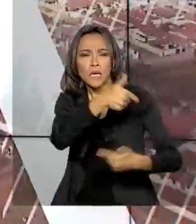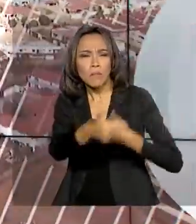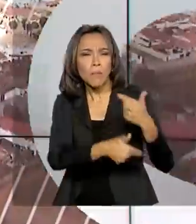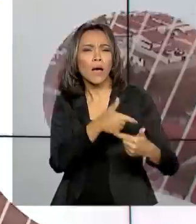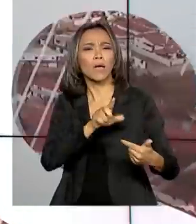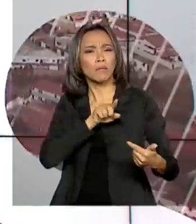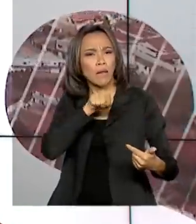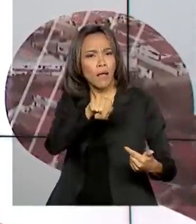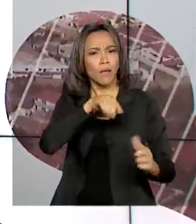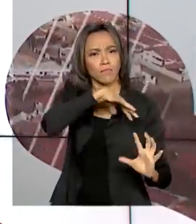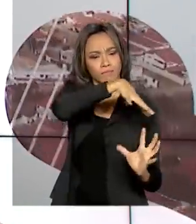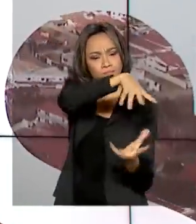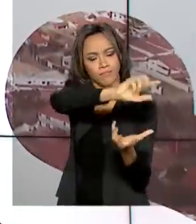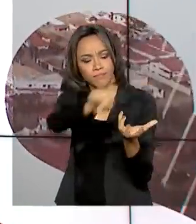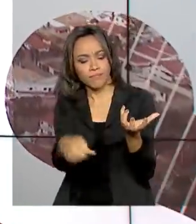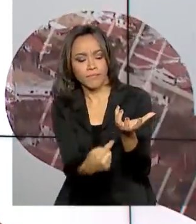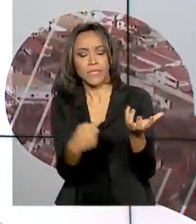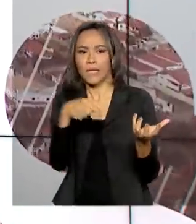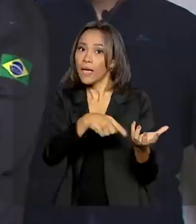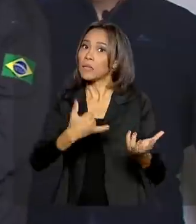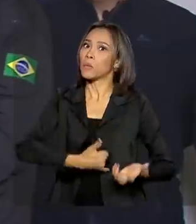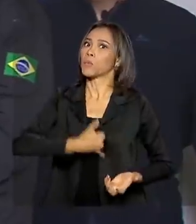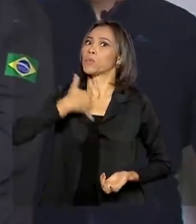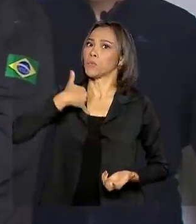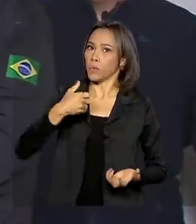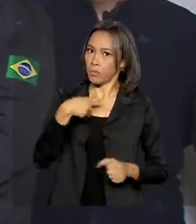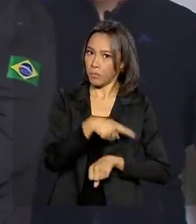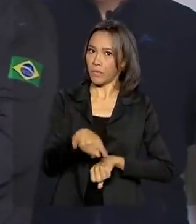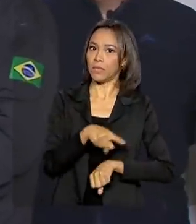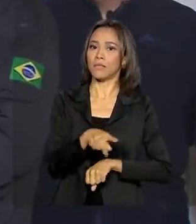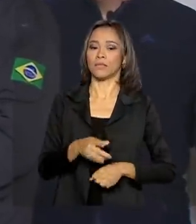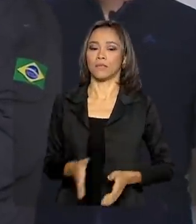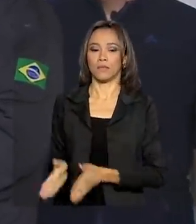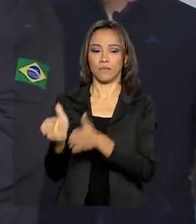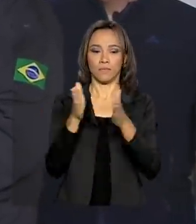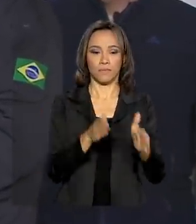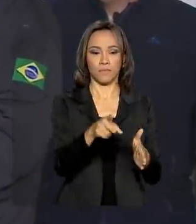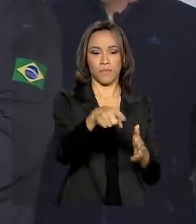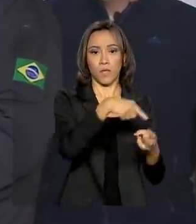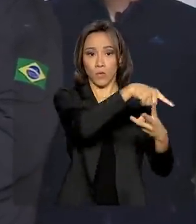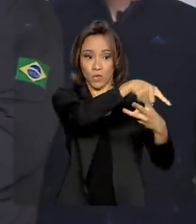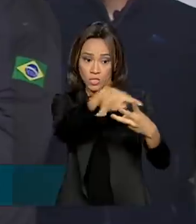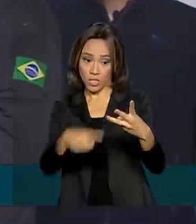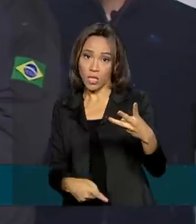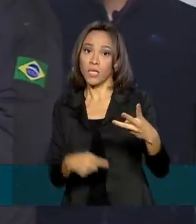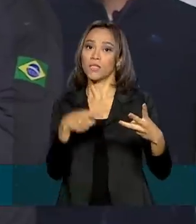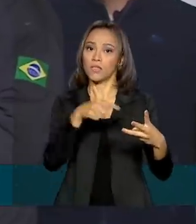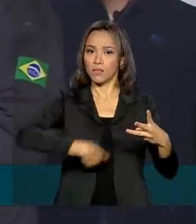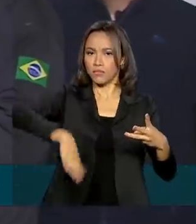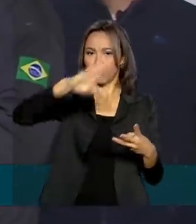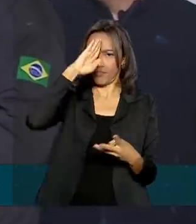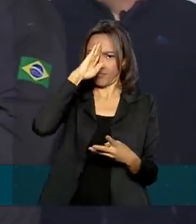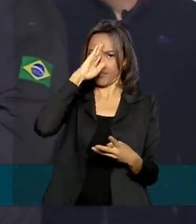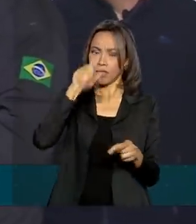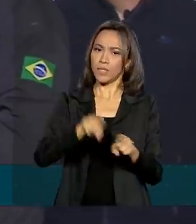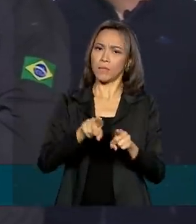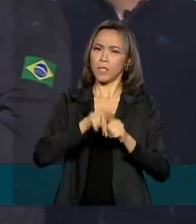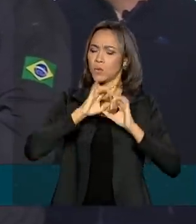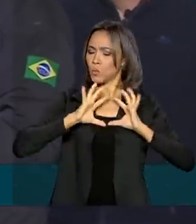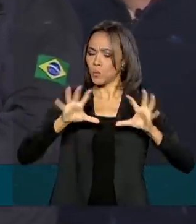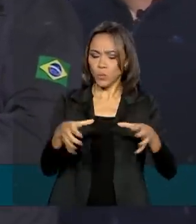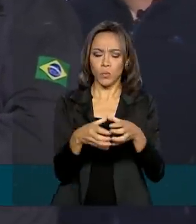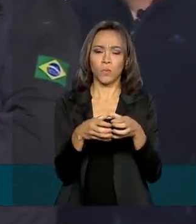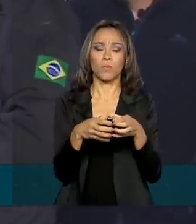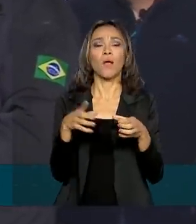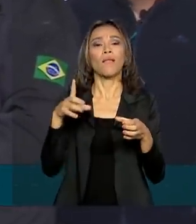motivo de orgulho para todo o país. Os três ramos das Forças Armadas e o nosso Ministério da Defesa, todos eles,